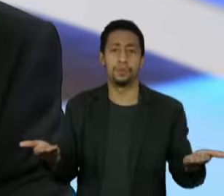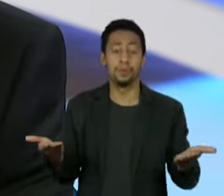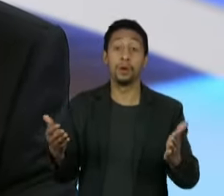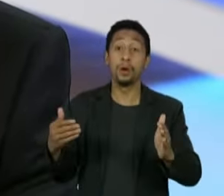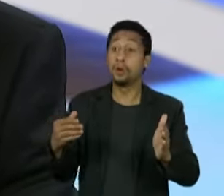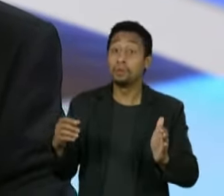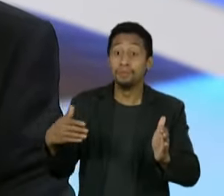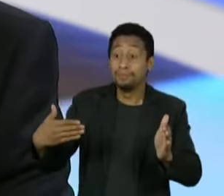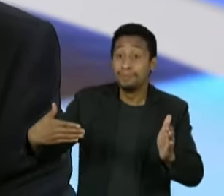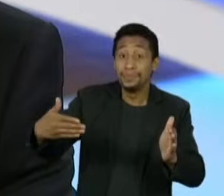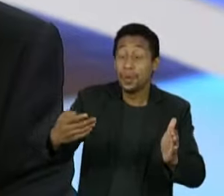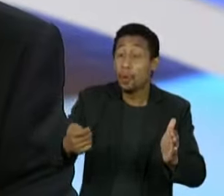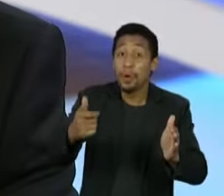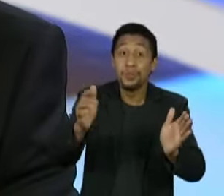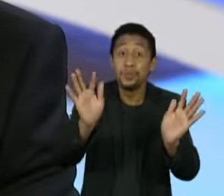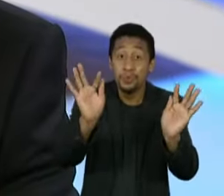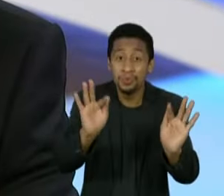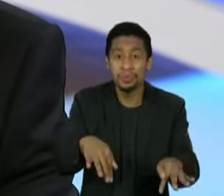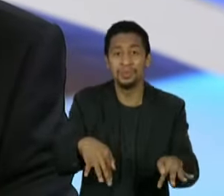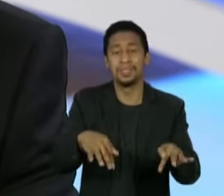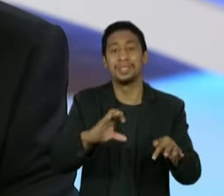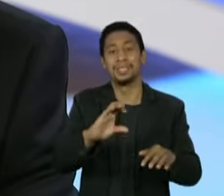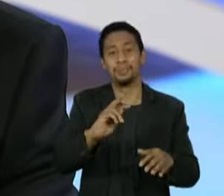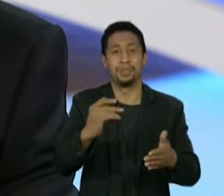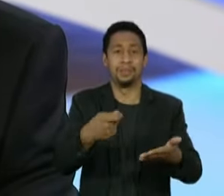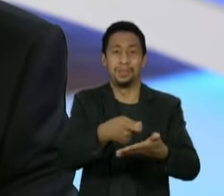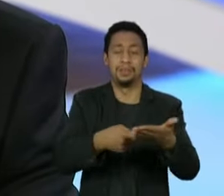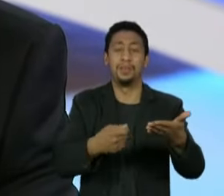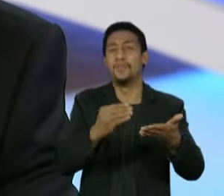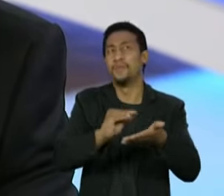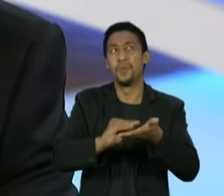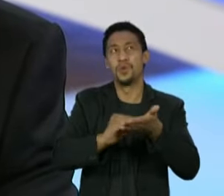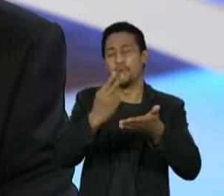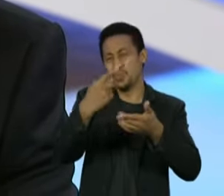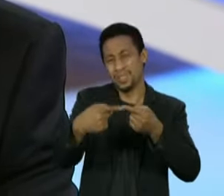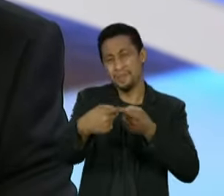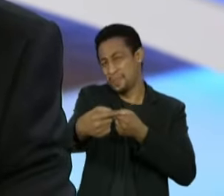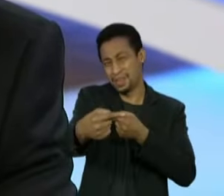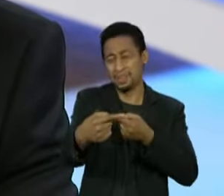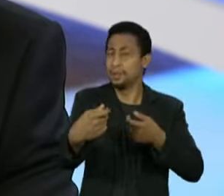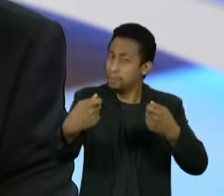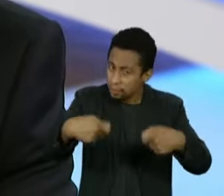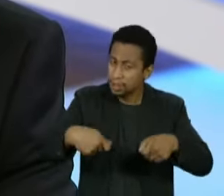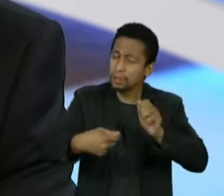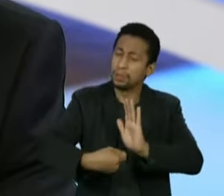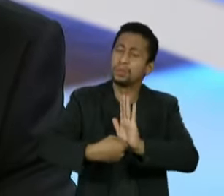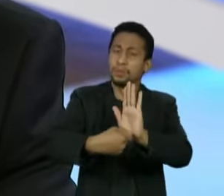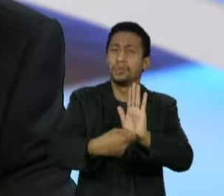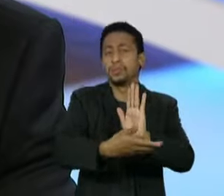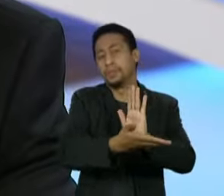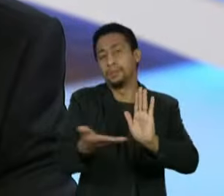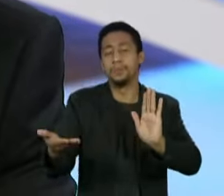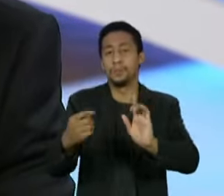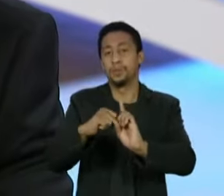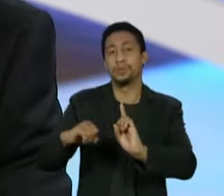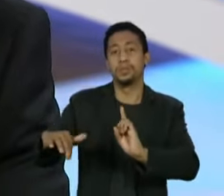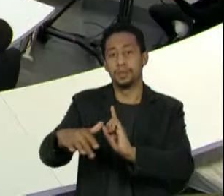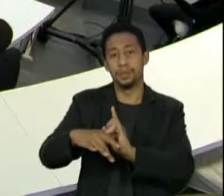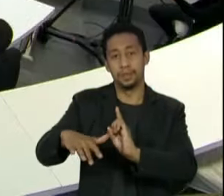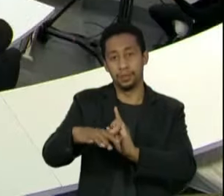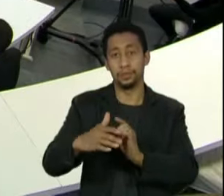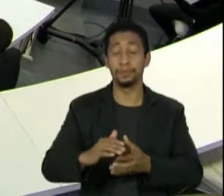reta final, uma semana, duas no máximo, e a tem que entregar para a população o resultado que ela espera e vamos fazer isso, tenho certeza. Raquel?